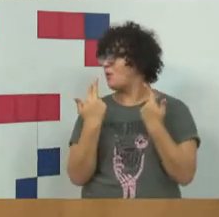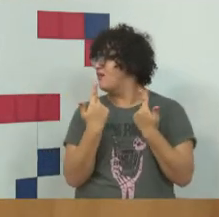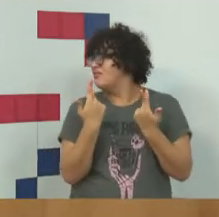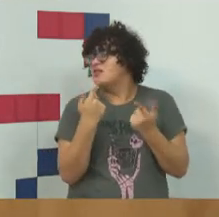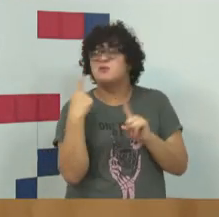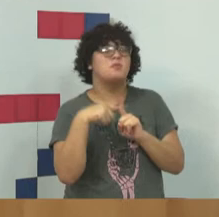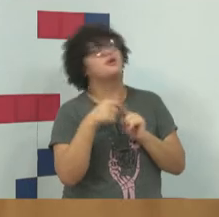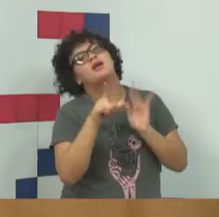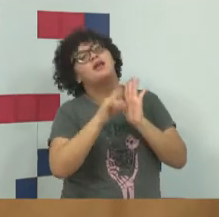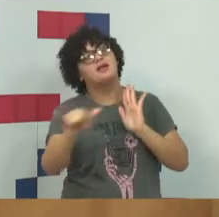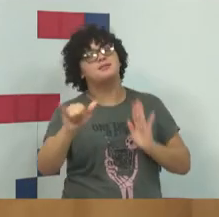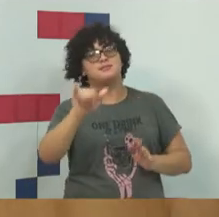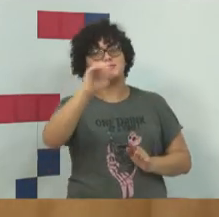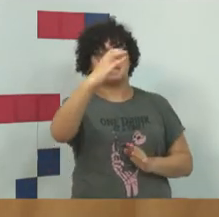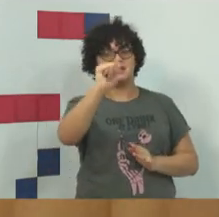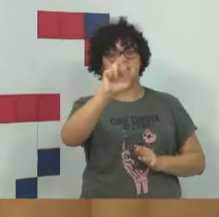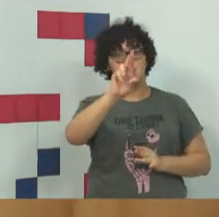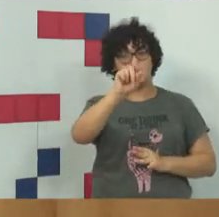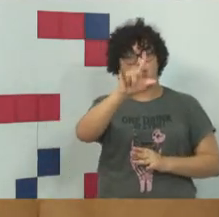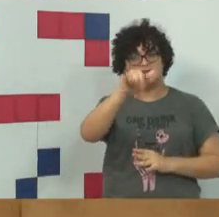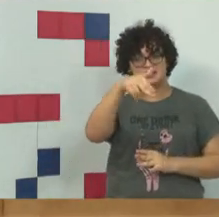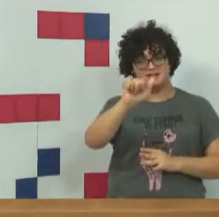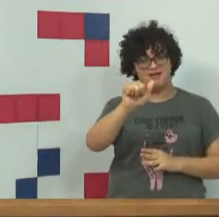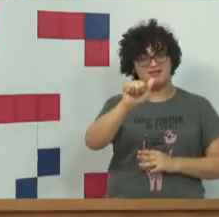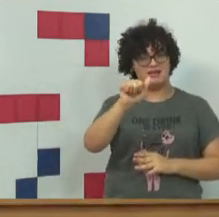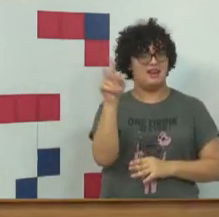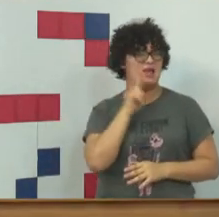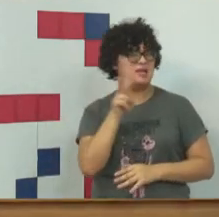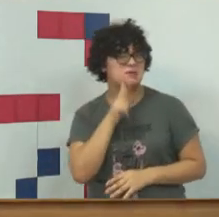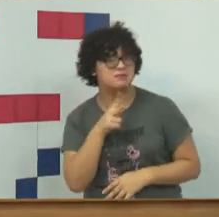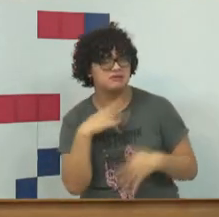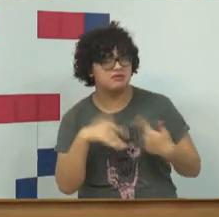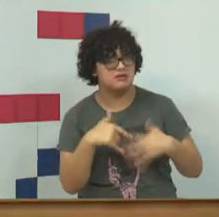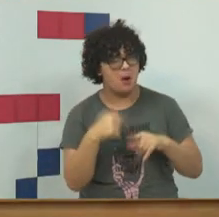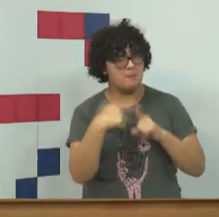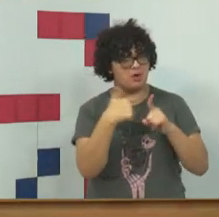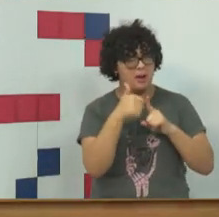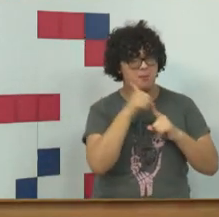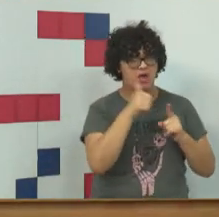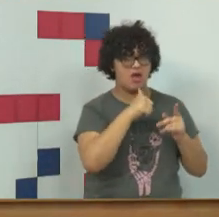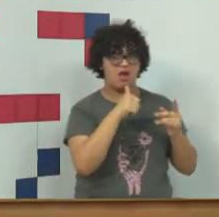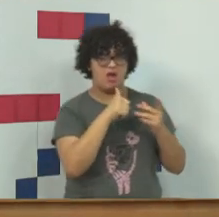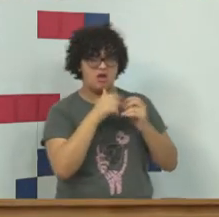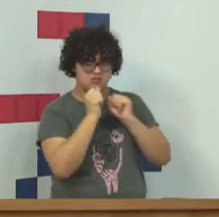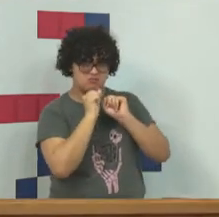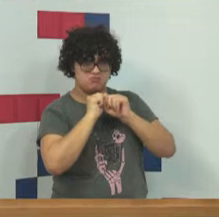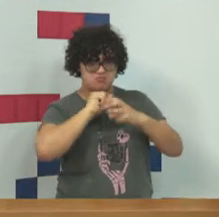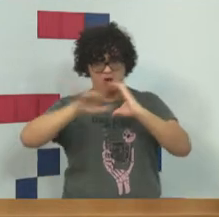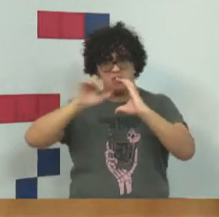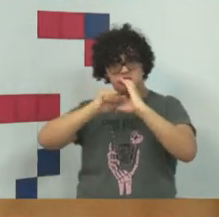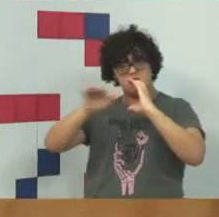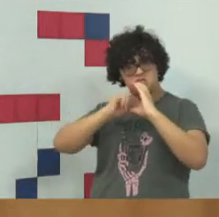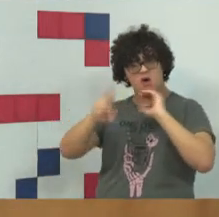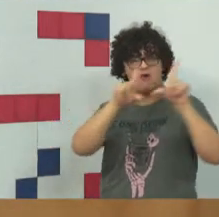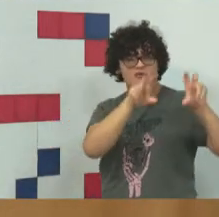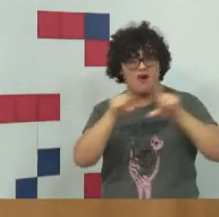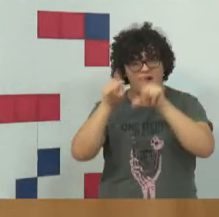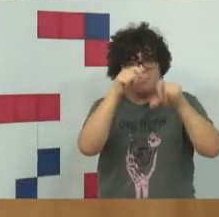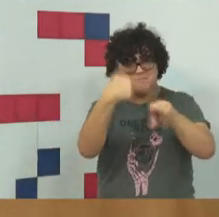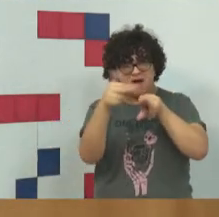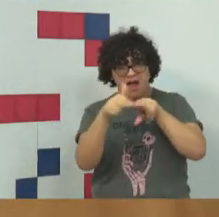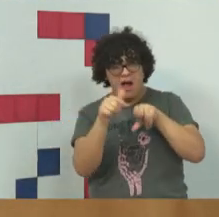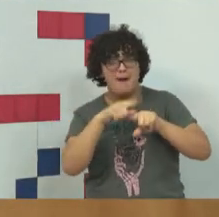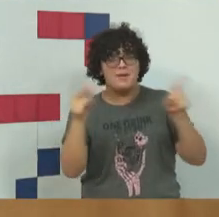a lei Carolina Dickmann trata de infrações penais informáticas. Acho que o legislador trouxe essa definição. É a